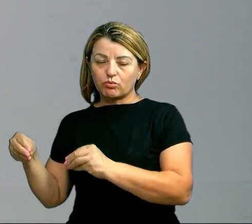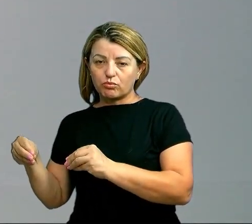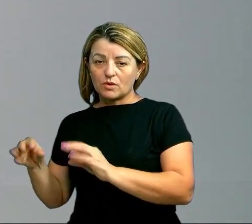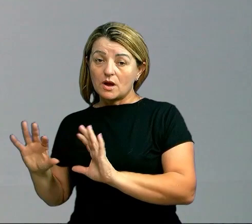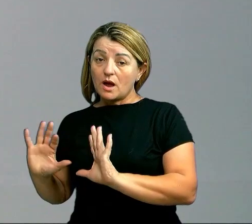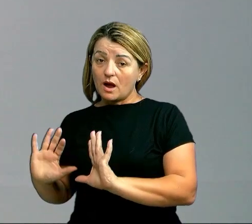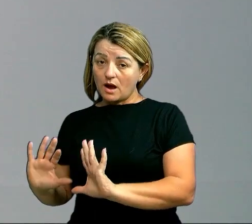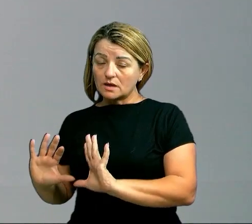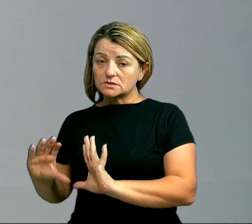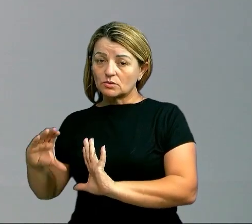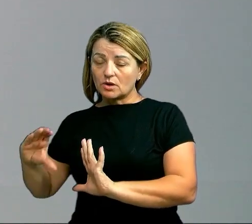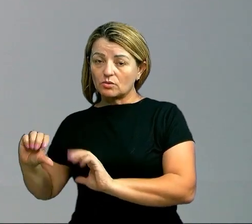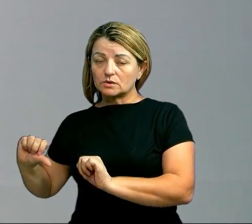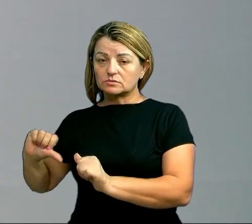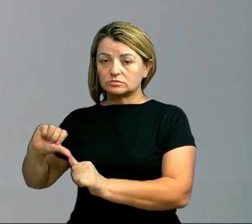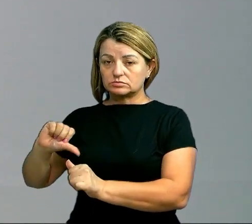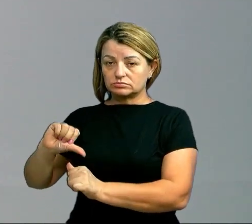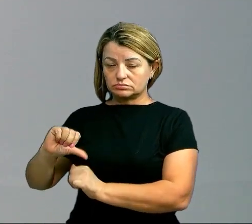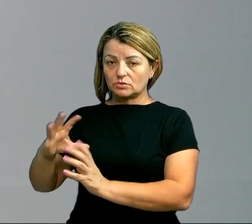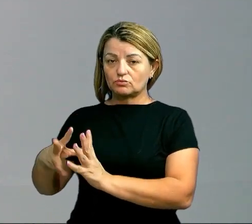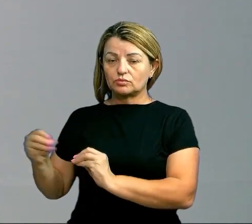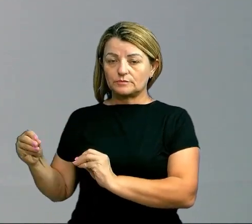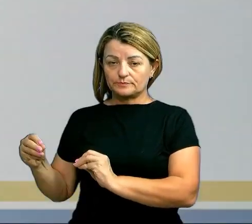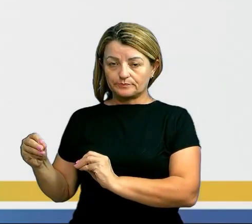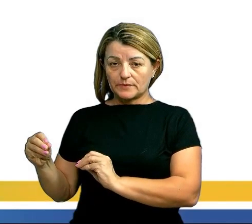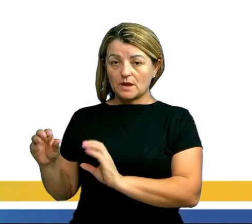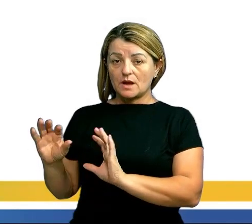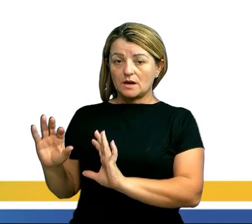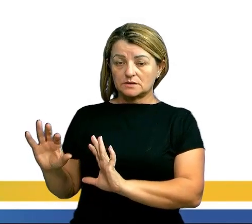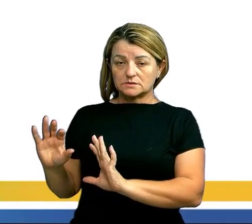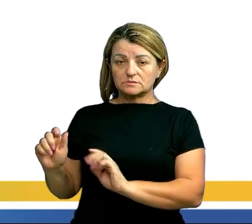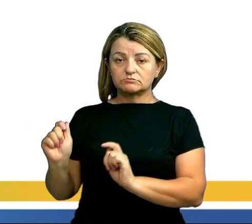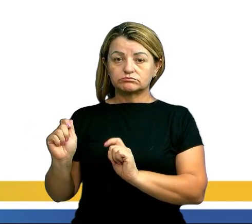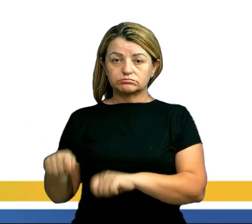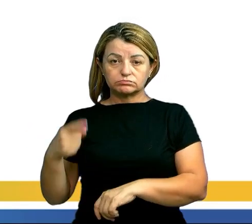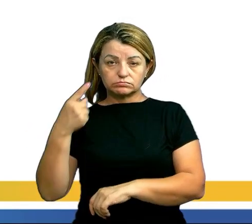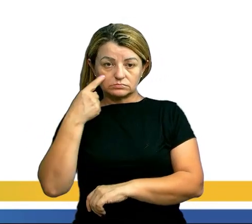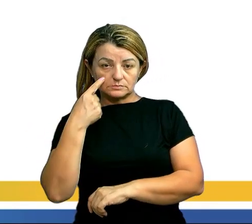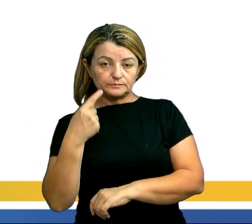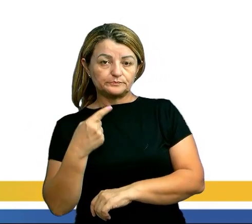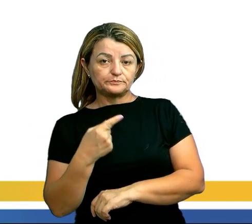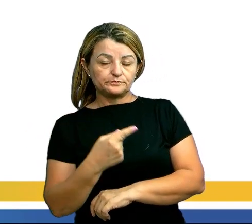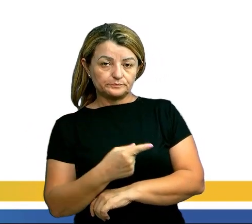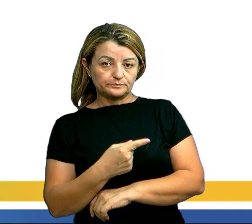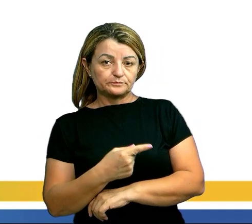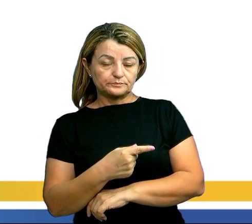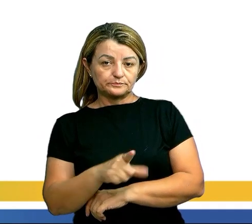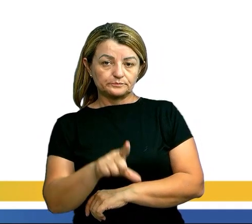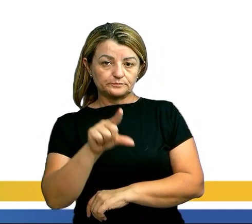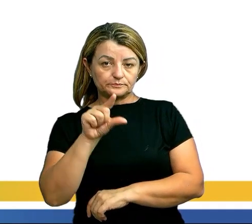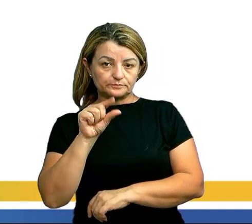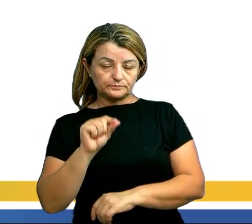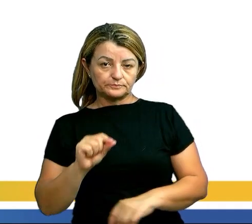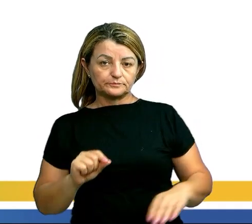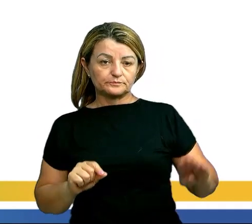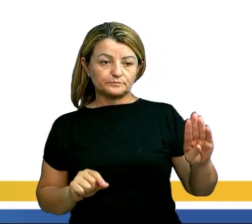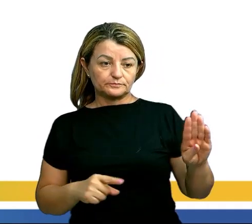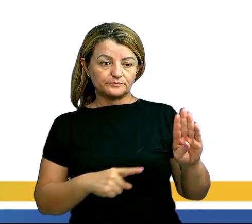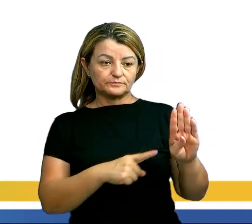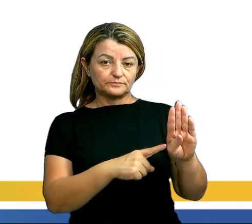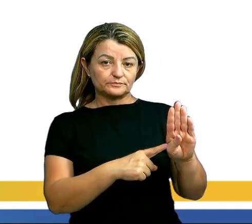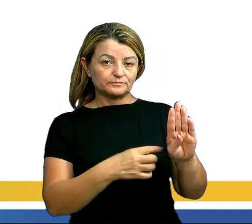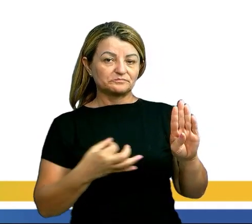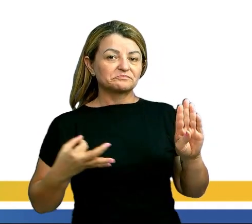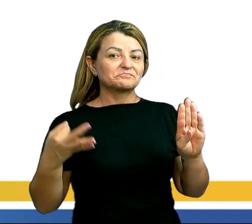desse calor que ele é transformado ele é dissipado dessa maneira podemos concluir que de fato essa alternativa da letra B é o